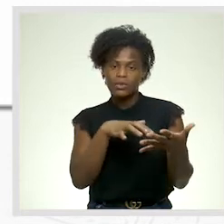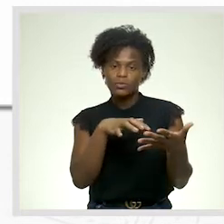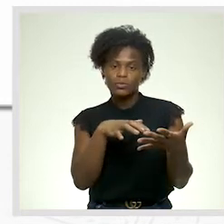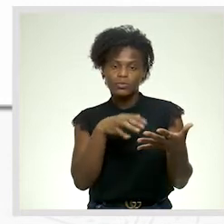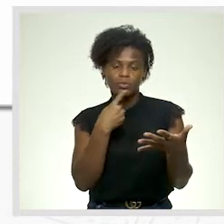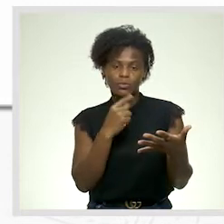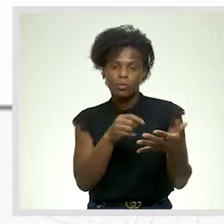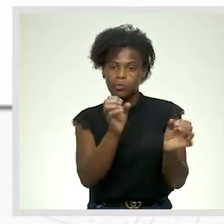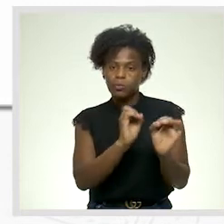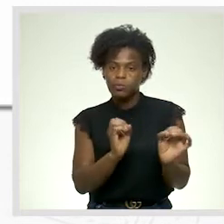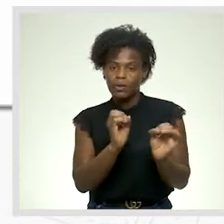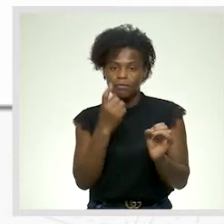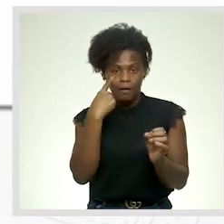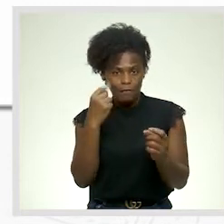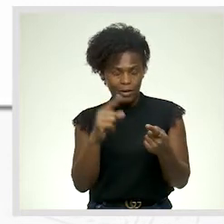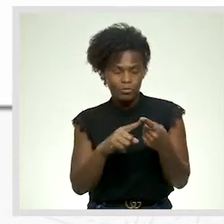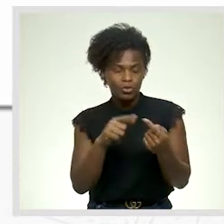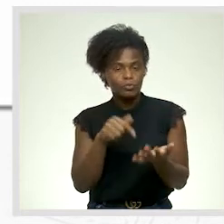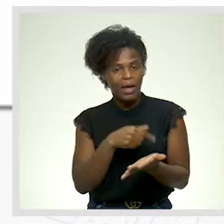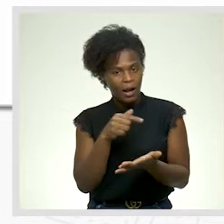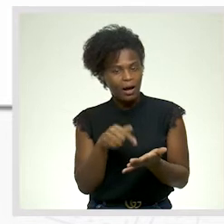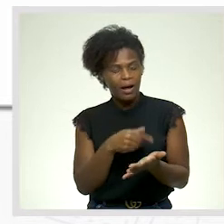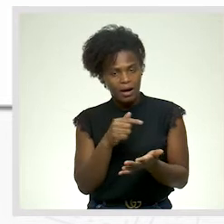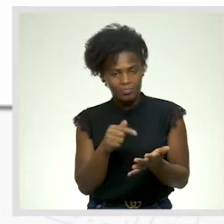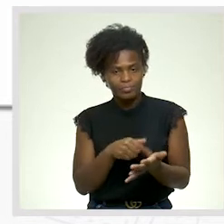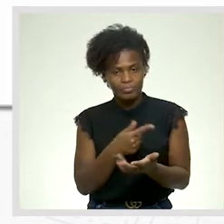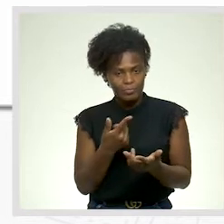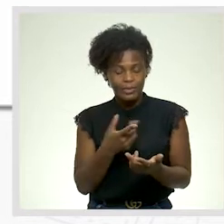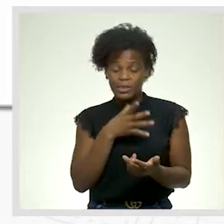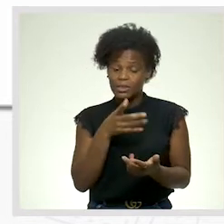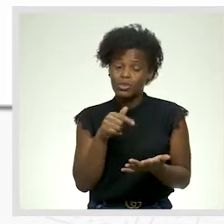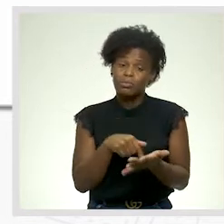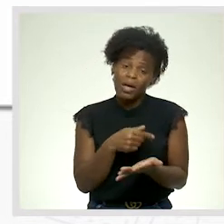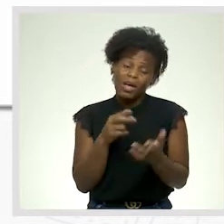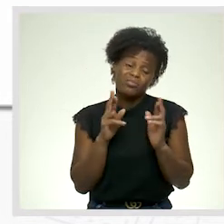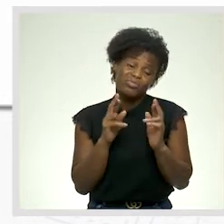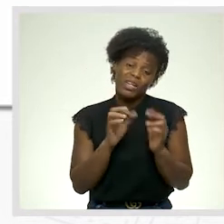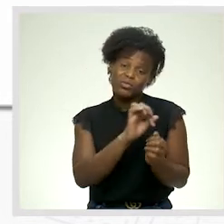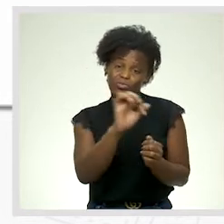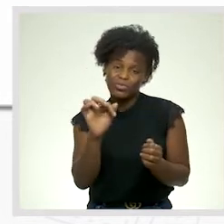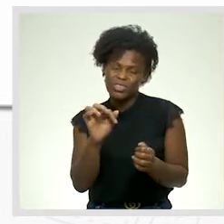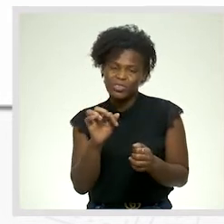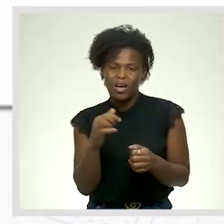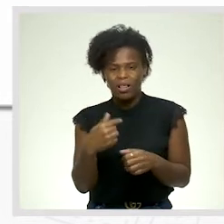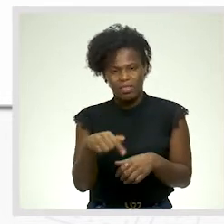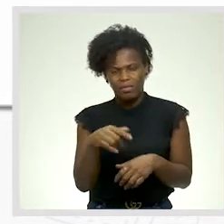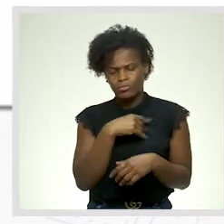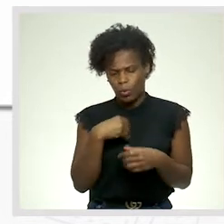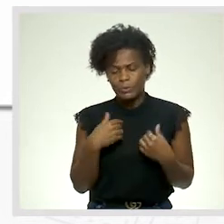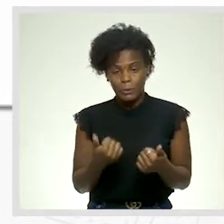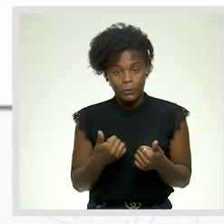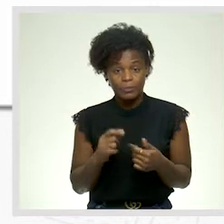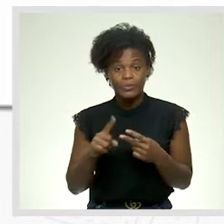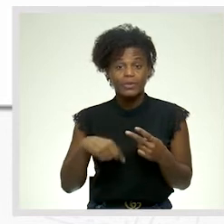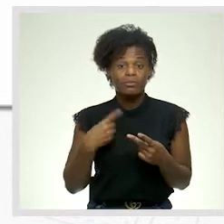verbos esperar. Portanto, ele diz, eu espero que estejas gozando de uma boa saúde. E,